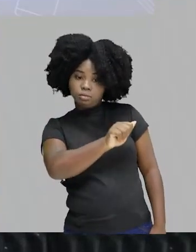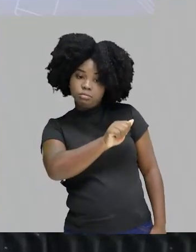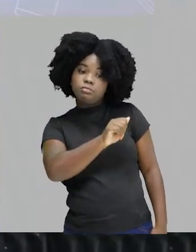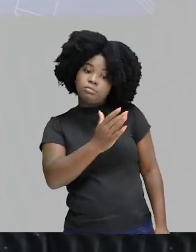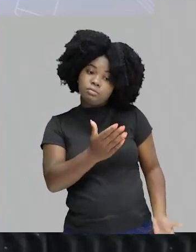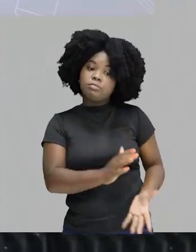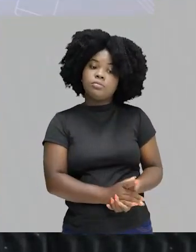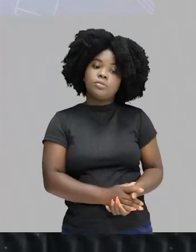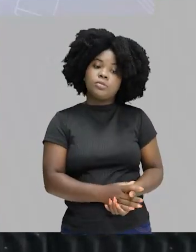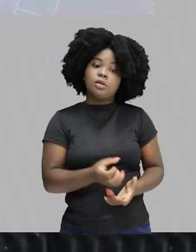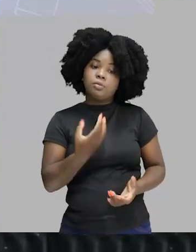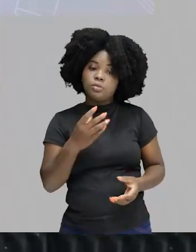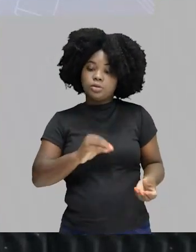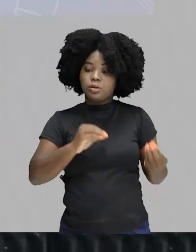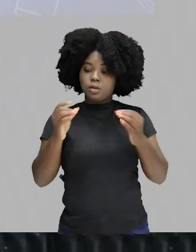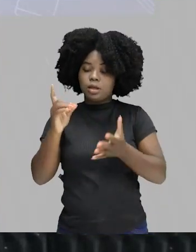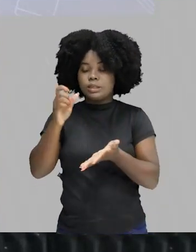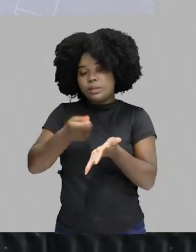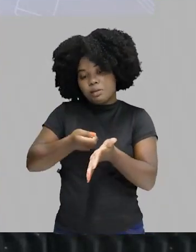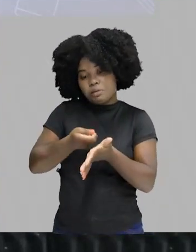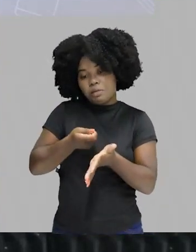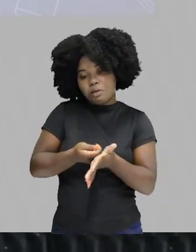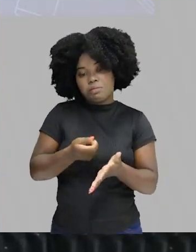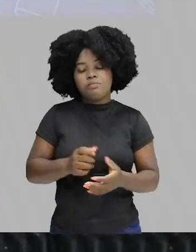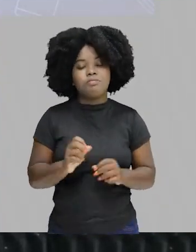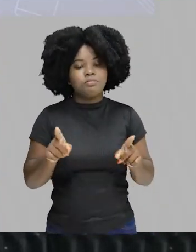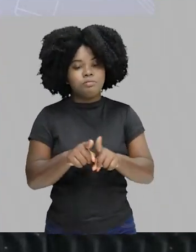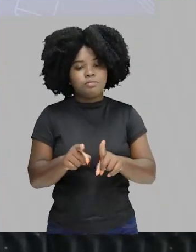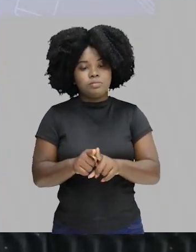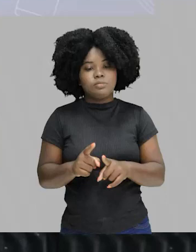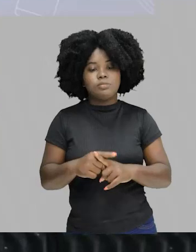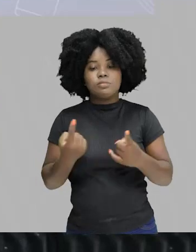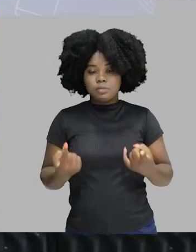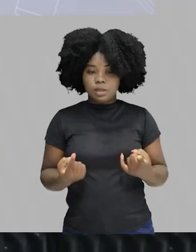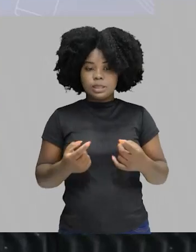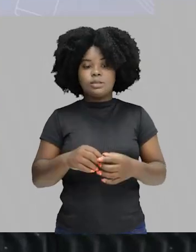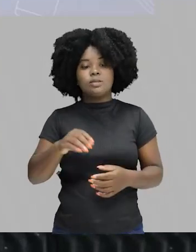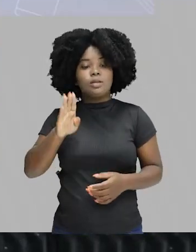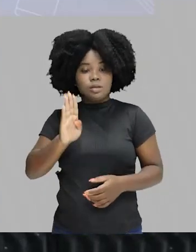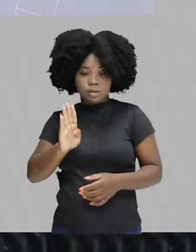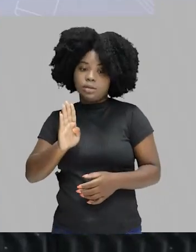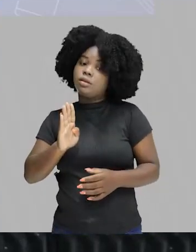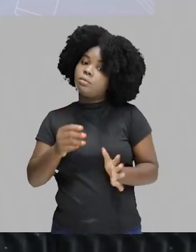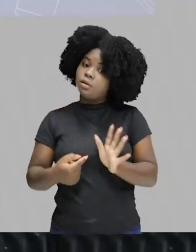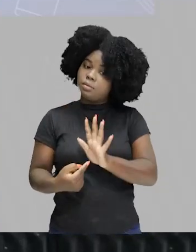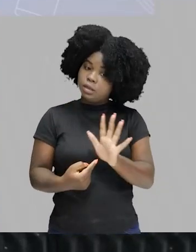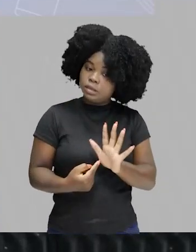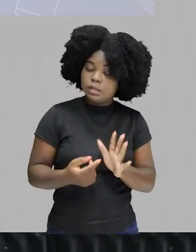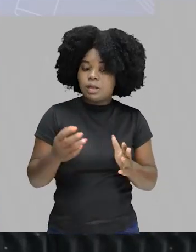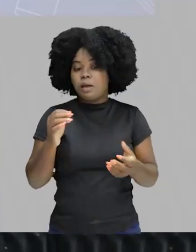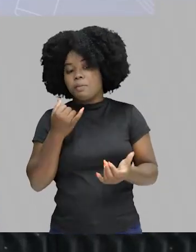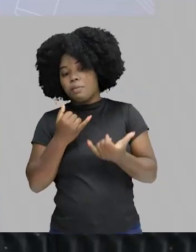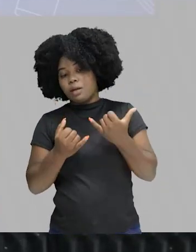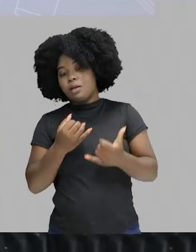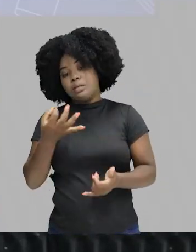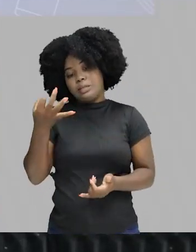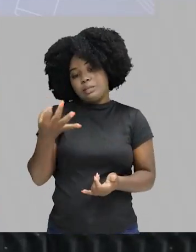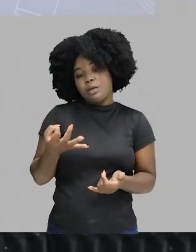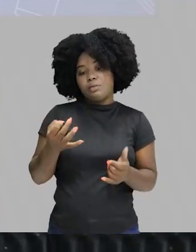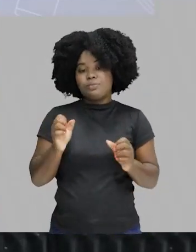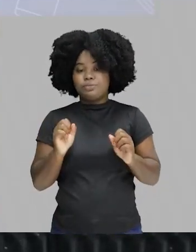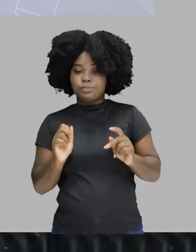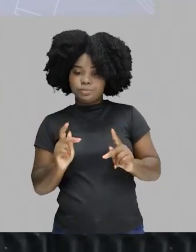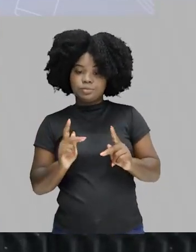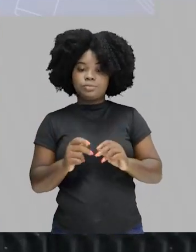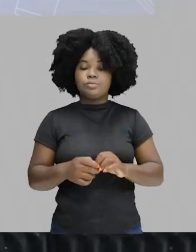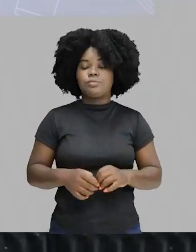Ficaria mais legal se tivesse deveres também, né? Mas, assim, vamos combinar que a letra B já se apresenta de uma maneira, em uma configuração,